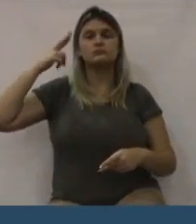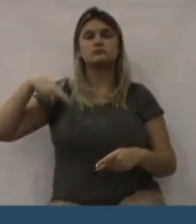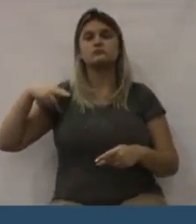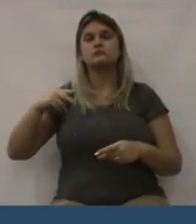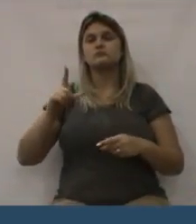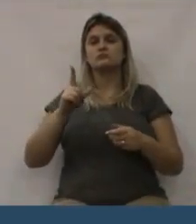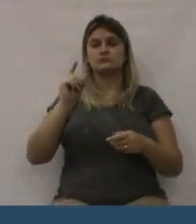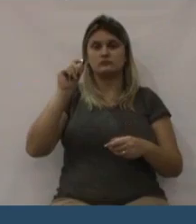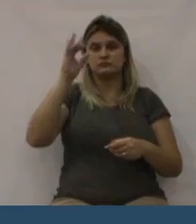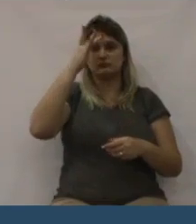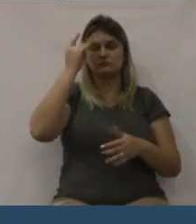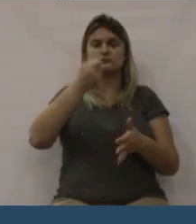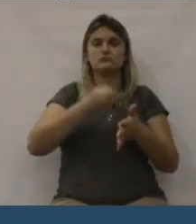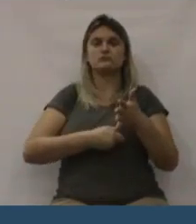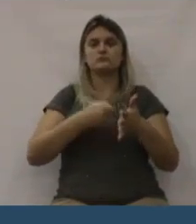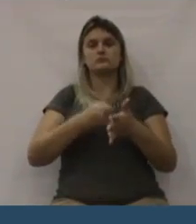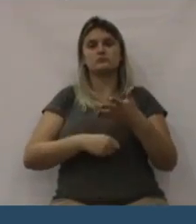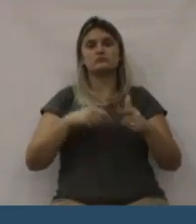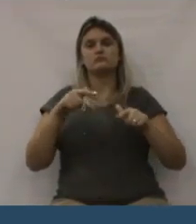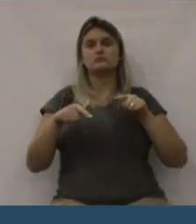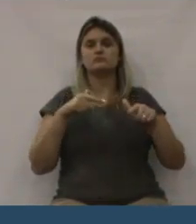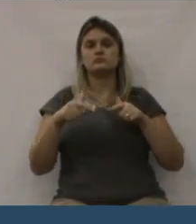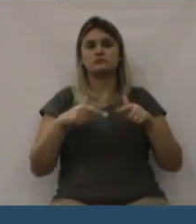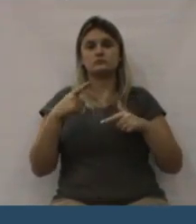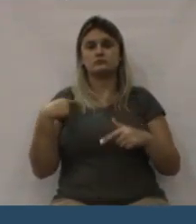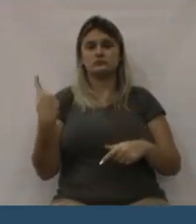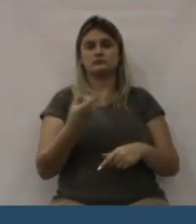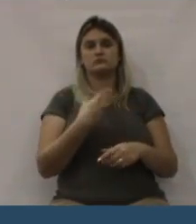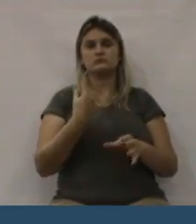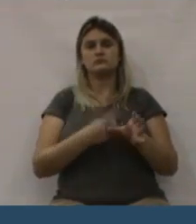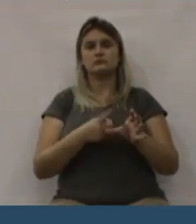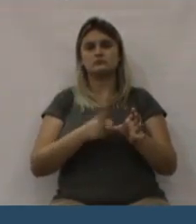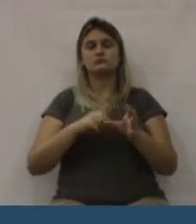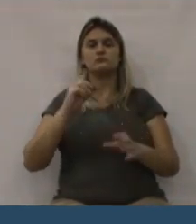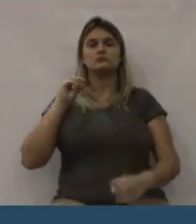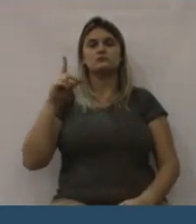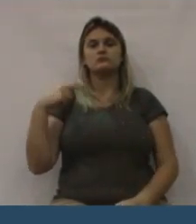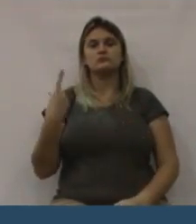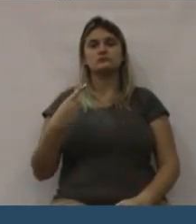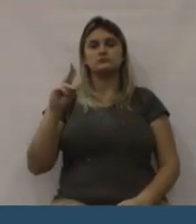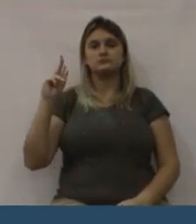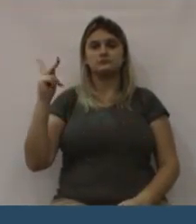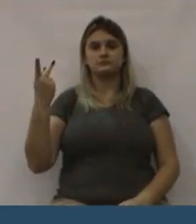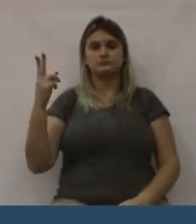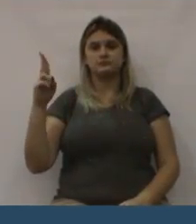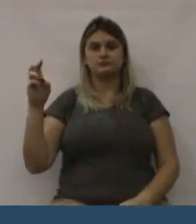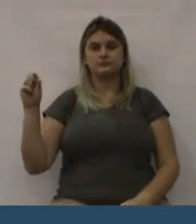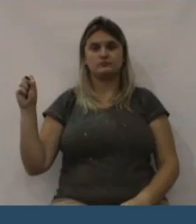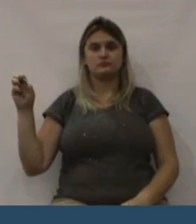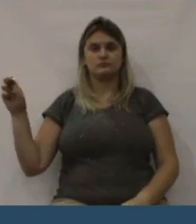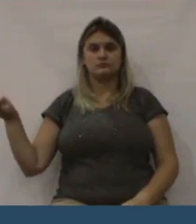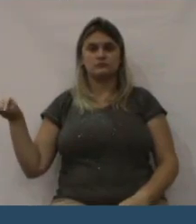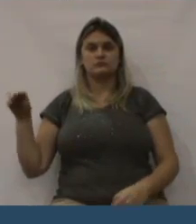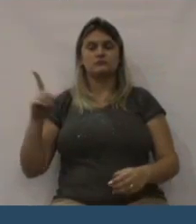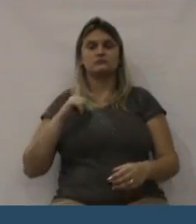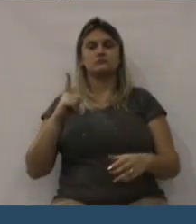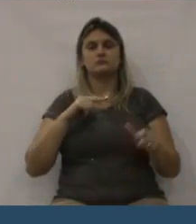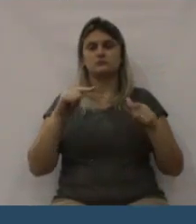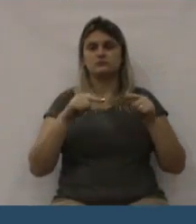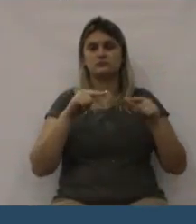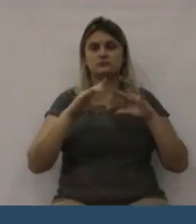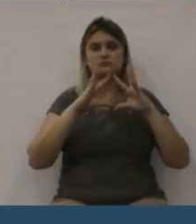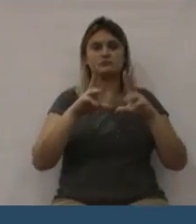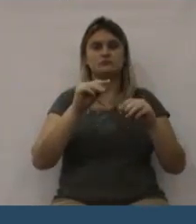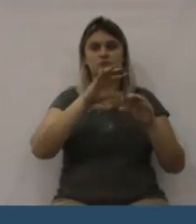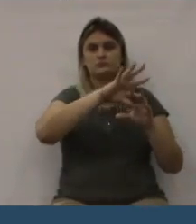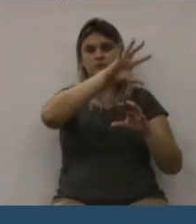que possa resolver esse problema ali que os moradores querem. Tivemos aqui também numa reunião junto com